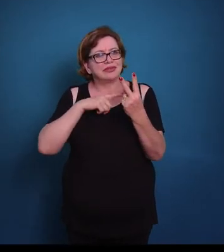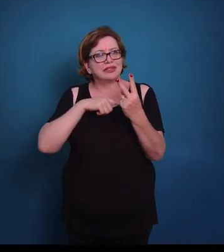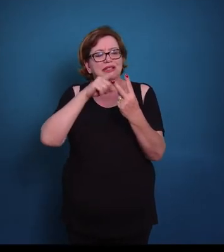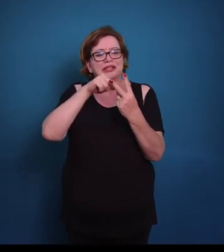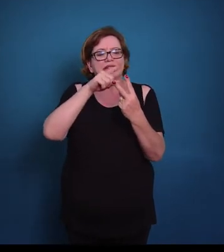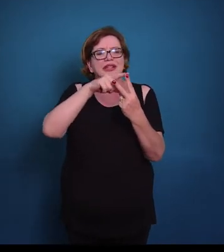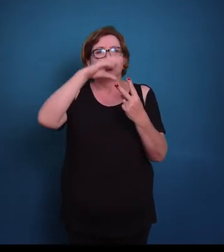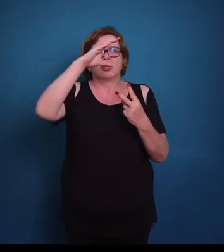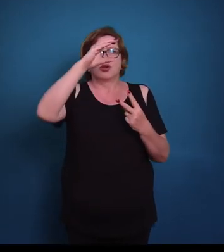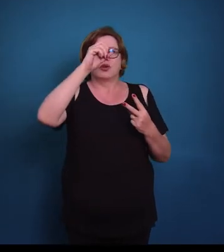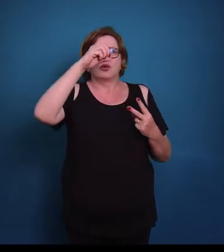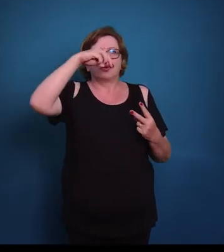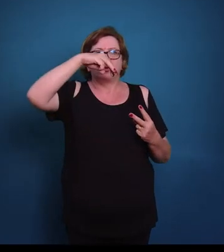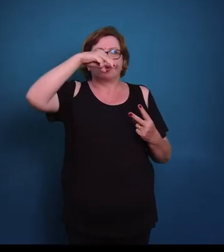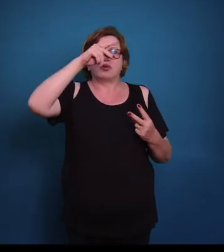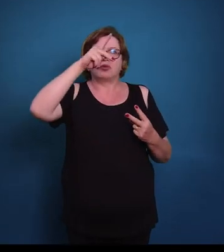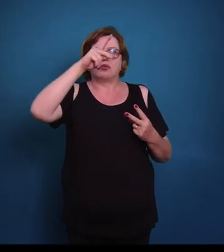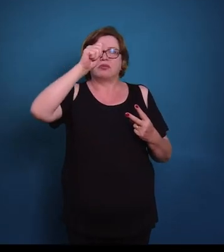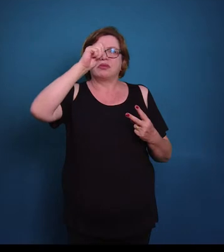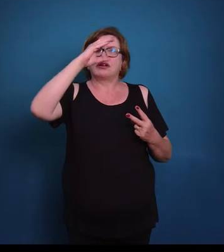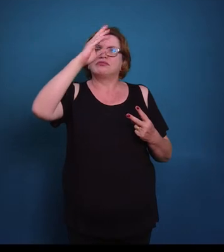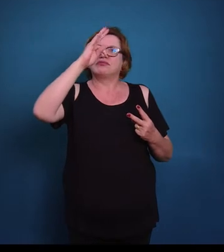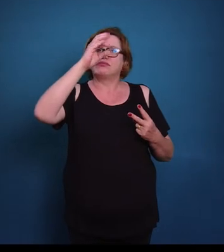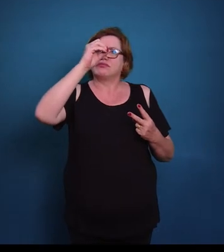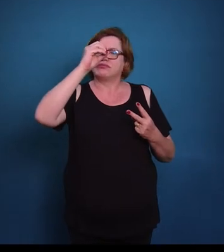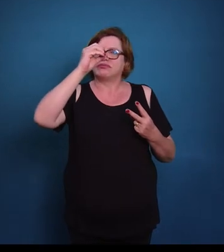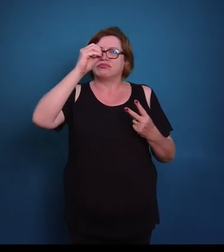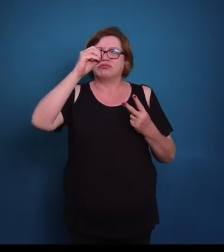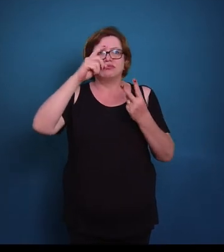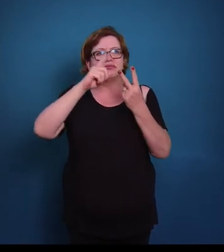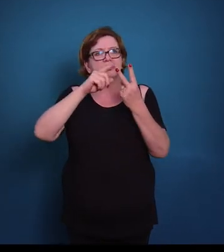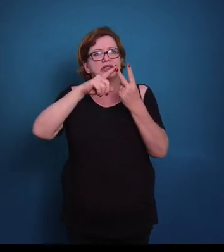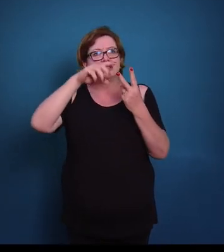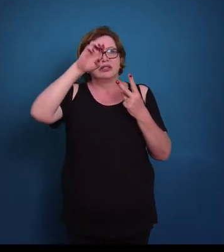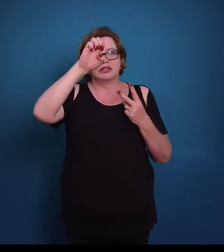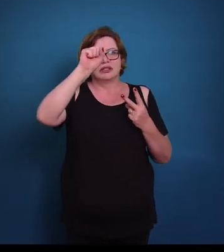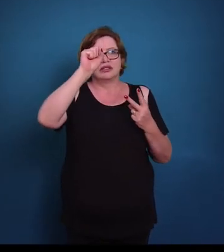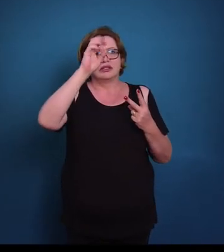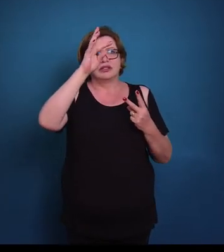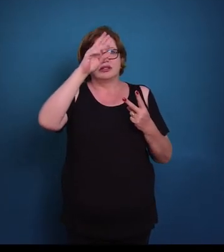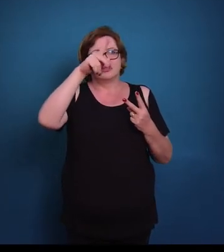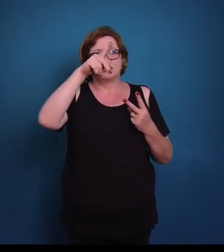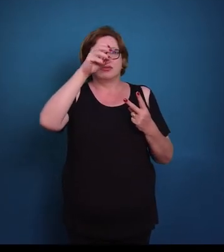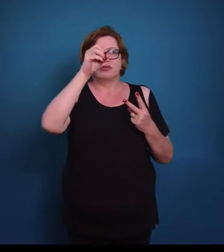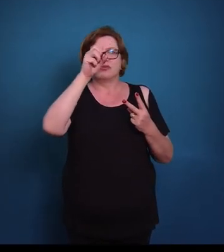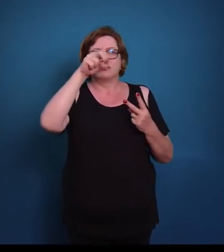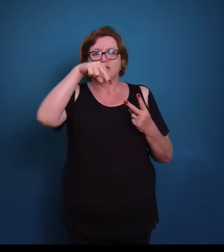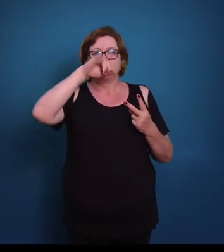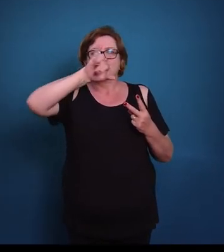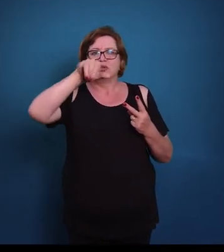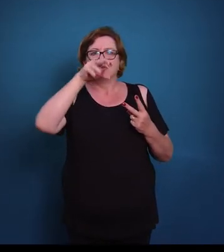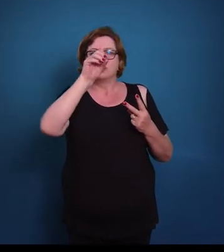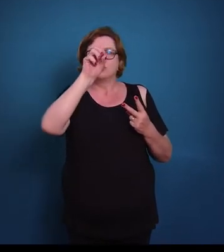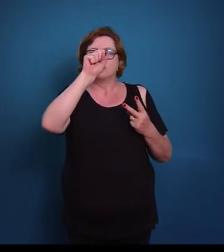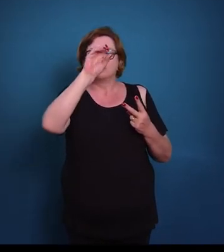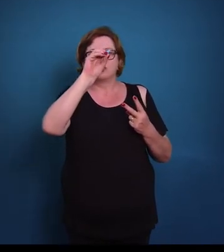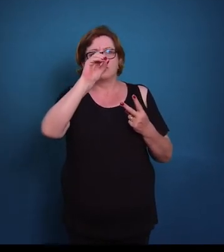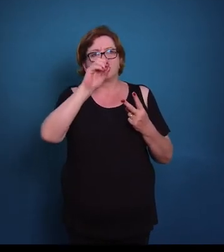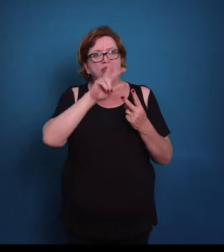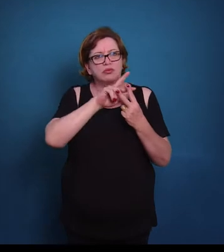compacto e o tecido ósseo esponjoso, onde nós temos lacunas aqui, ele forma essas trabéculas. No entanto,